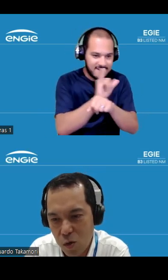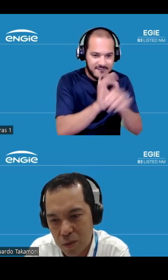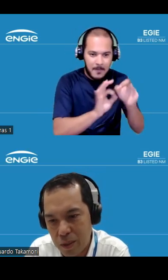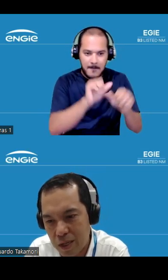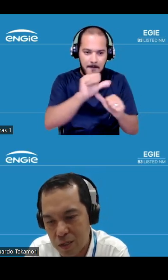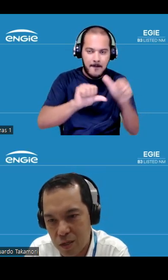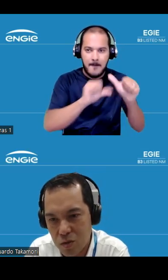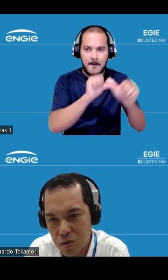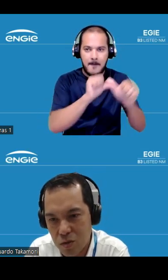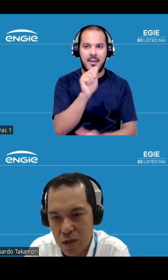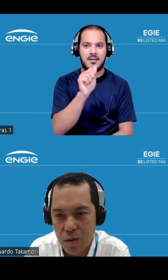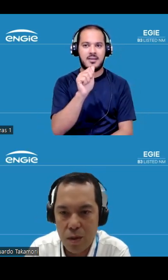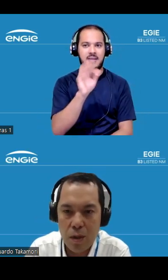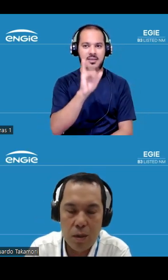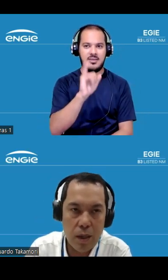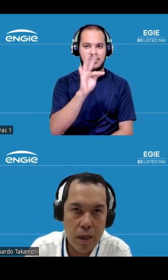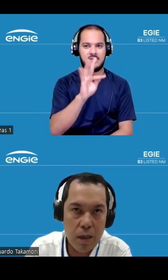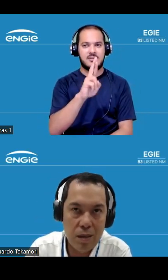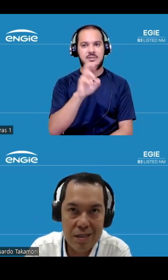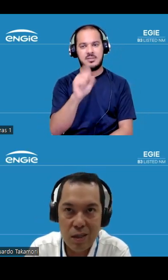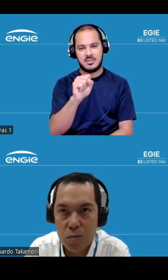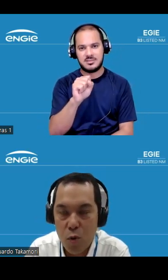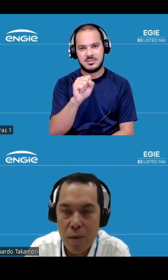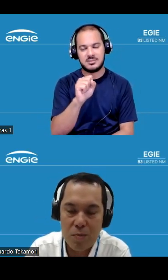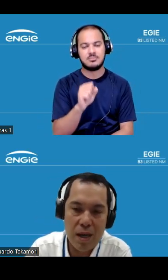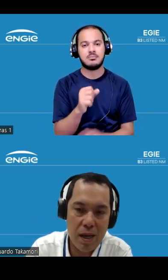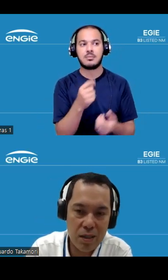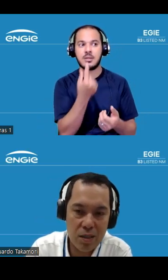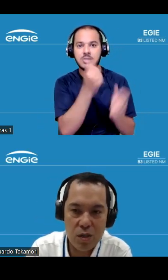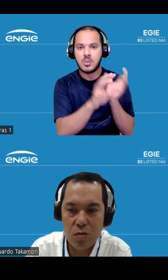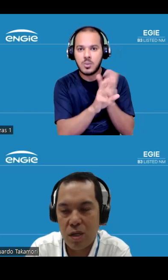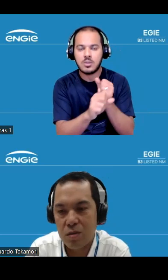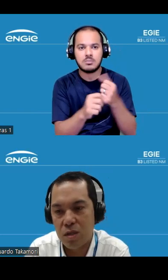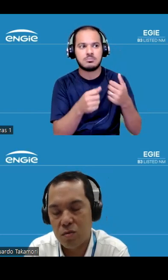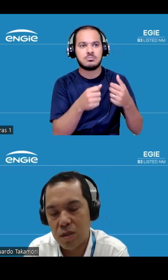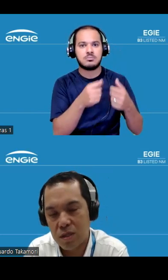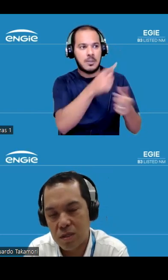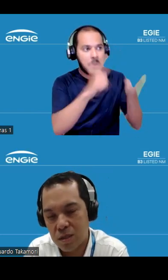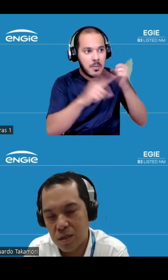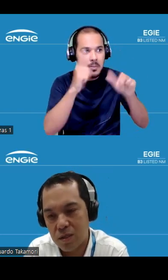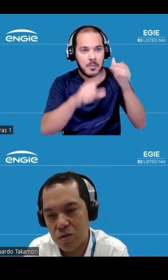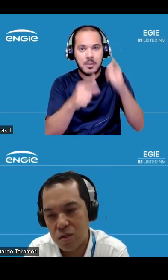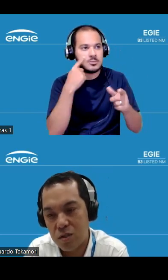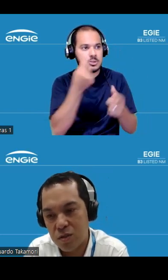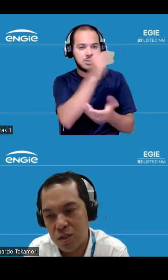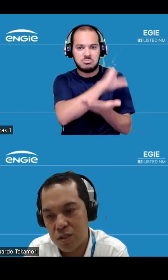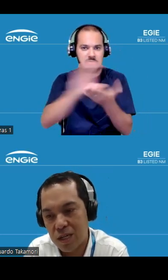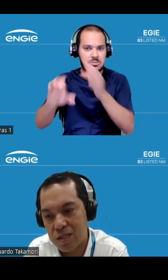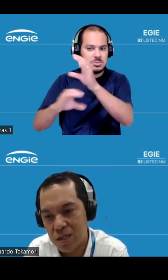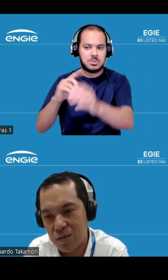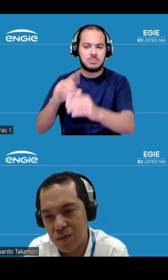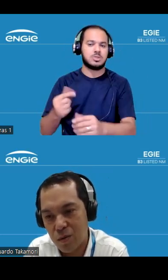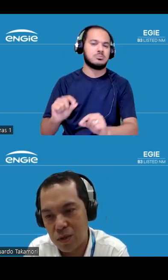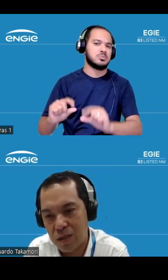da contabilidade internacional trazendo um pouco mais para a caixa aos resultados tanto dos nossos ativos de